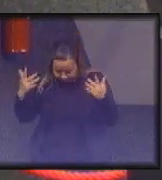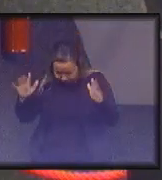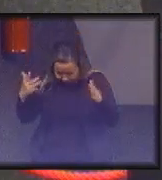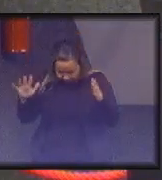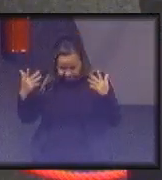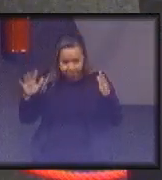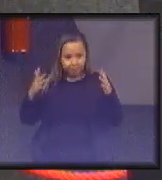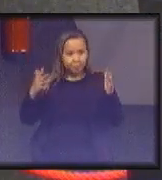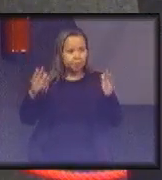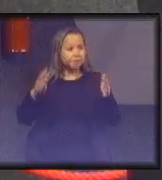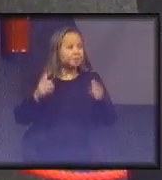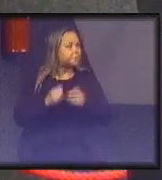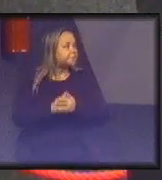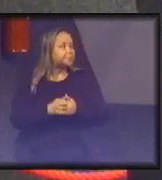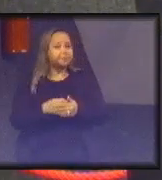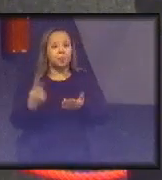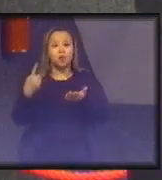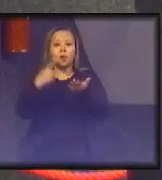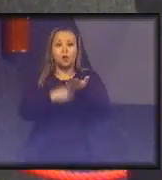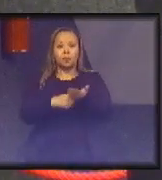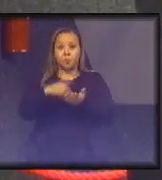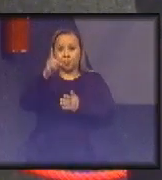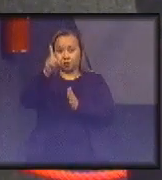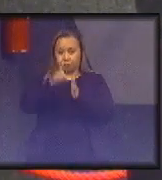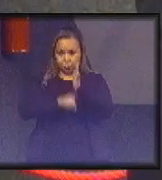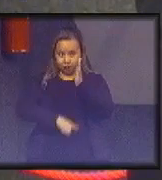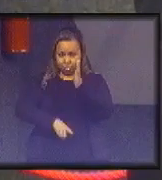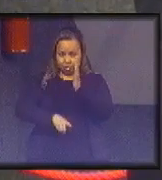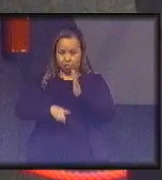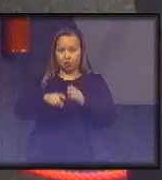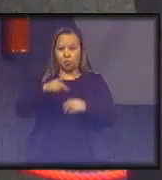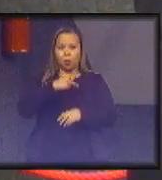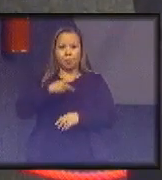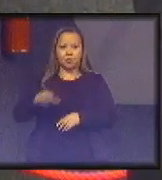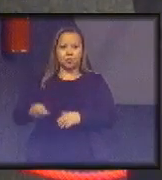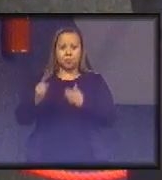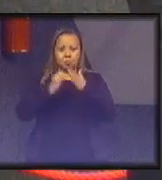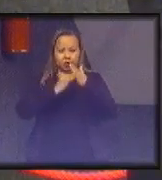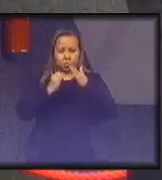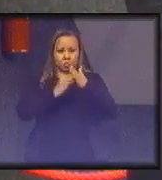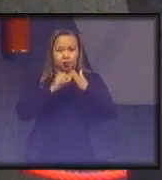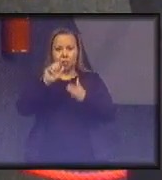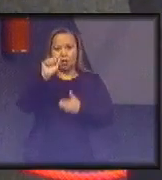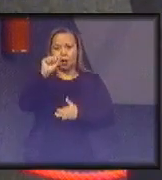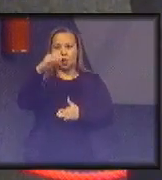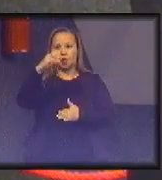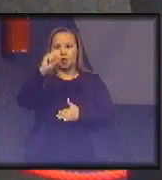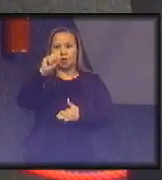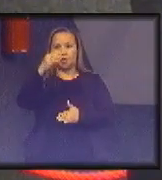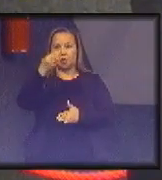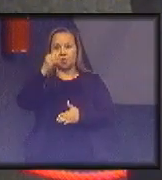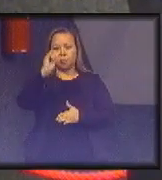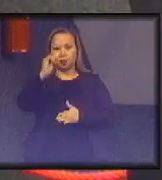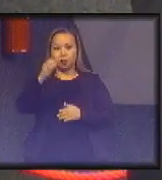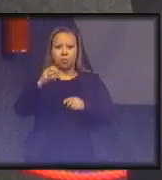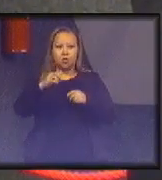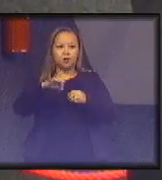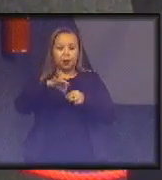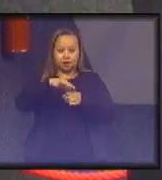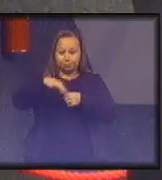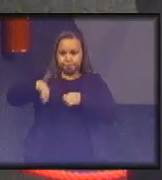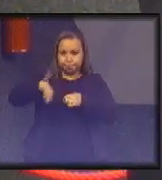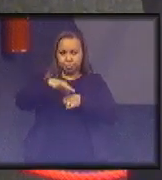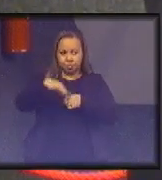como painelistas, convidamos o diretor presidente do Instituto ACATU, pós-doutor em Engenharia Industrial, Hélio